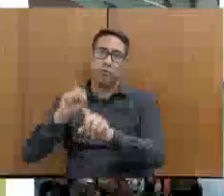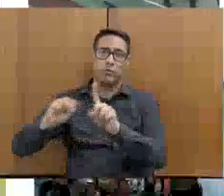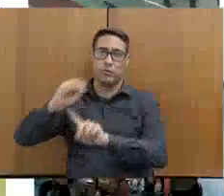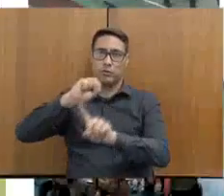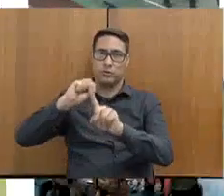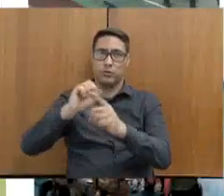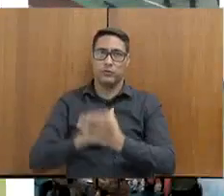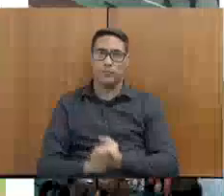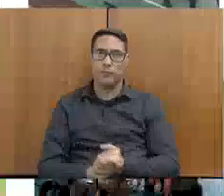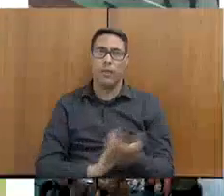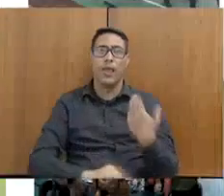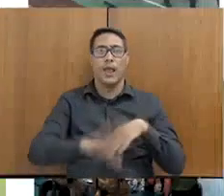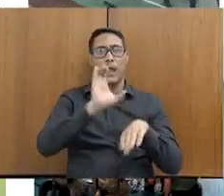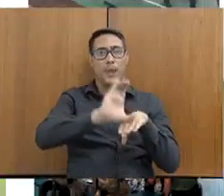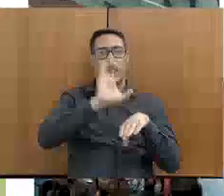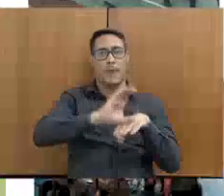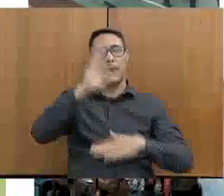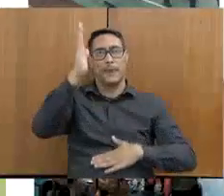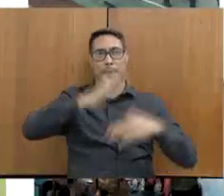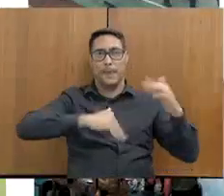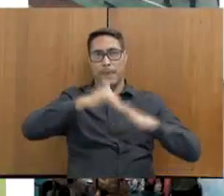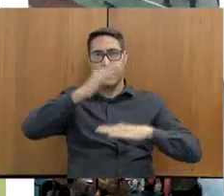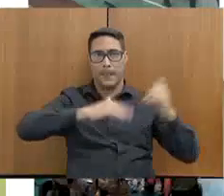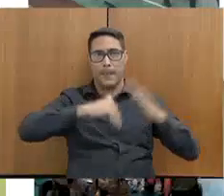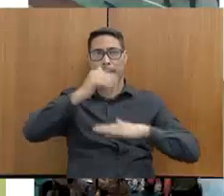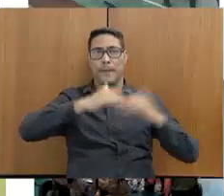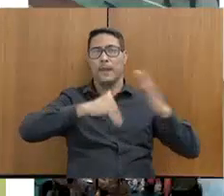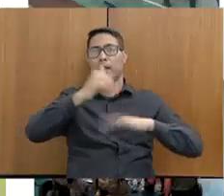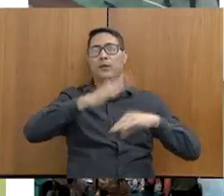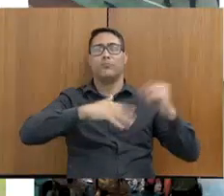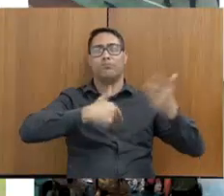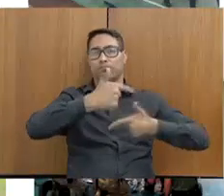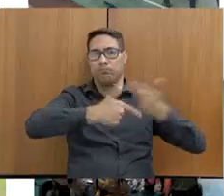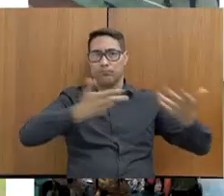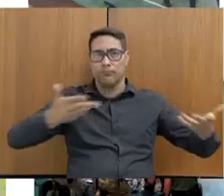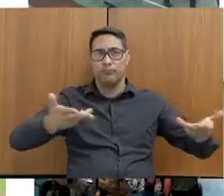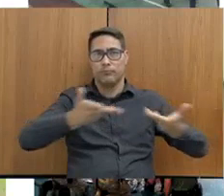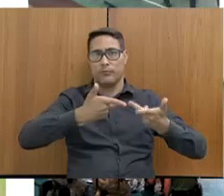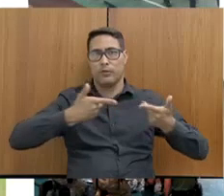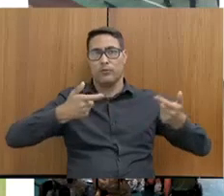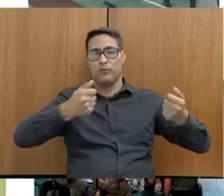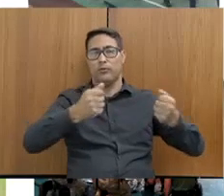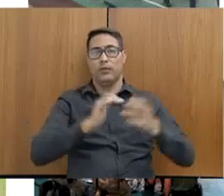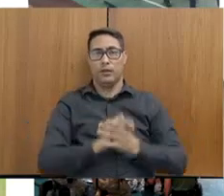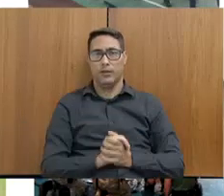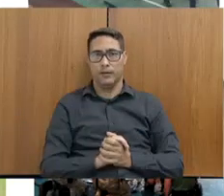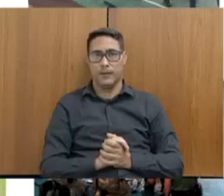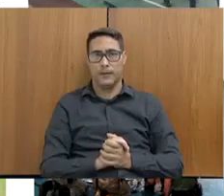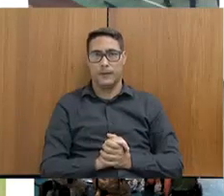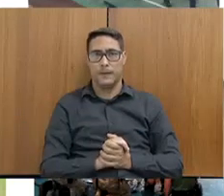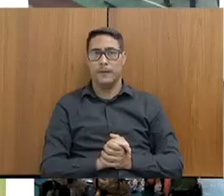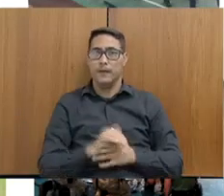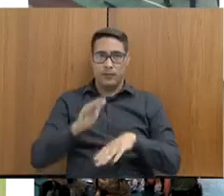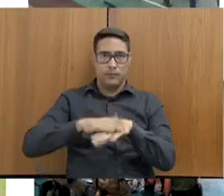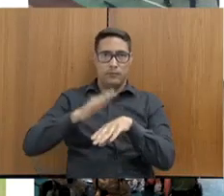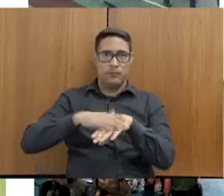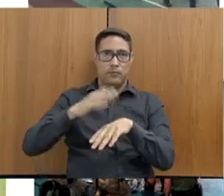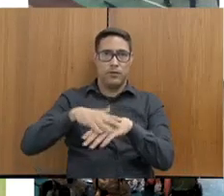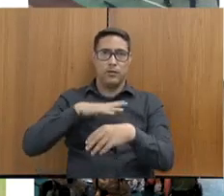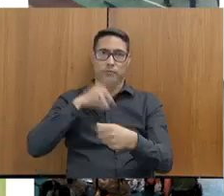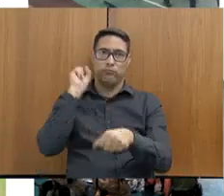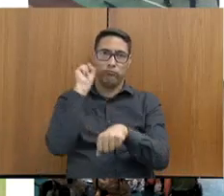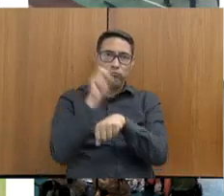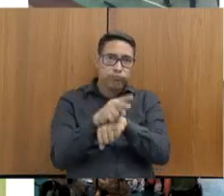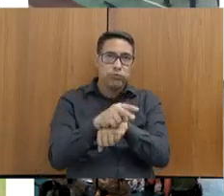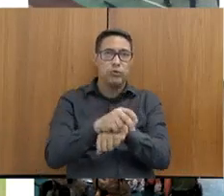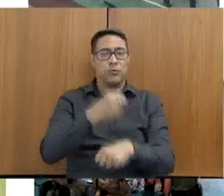Cursos de capacitações e cursos e capacitações operacionais. Quando eu assumi a secretaria, como eu falei,